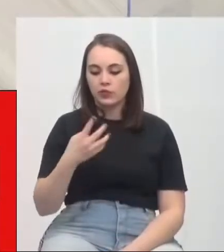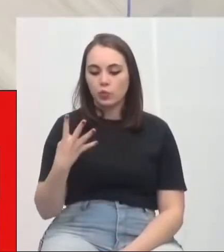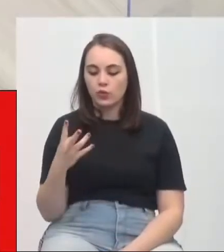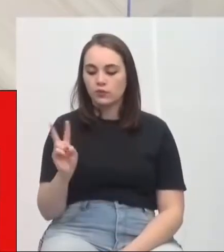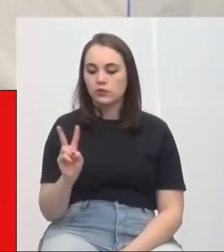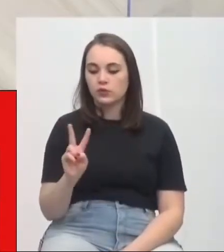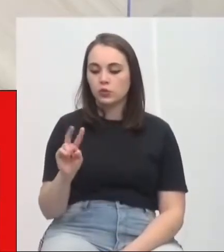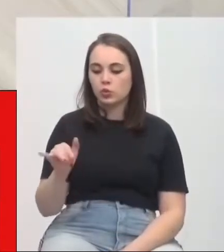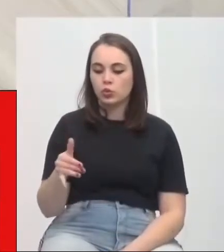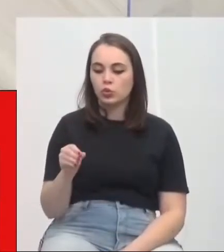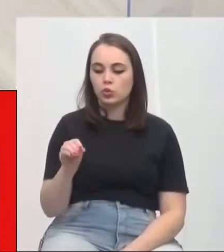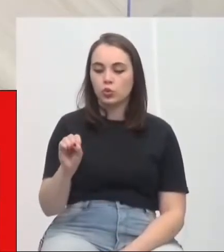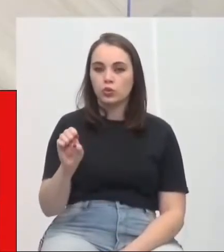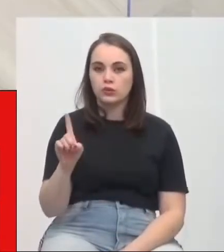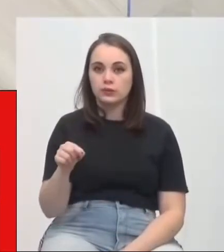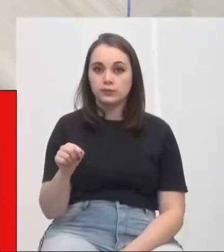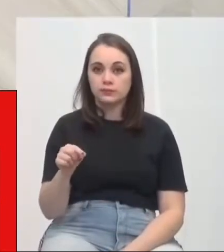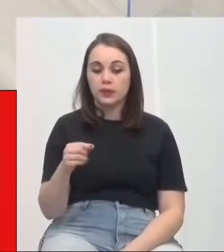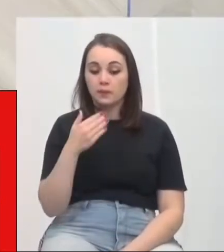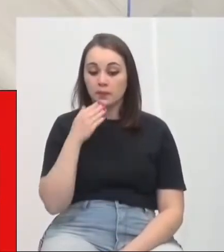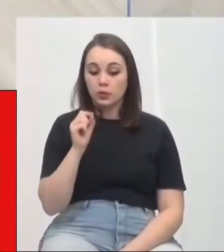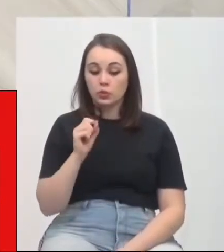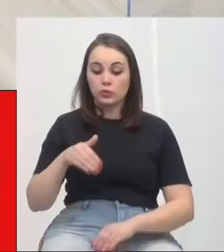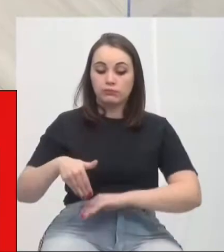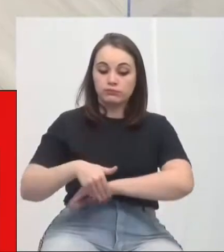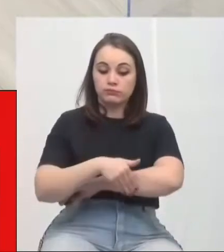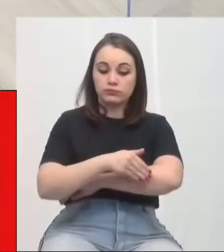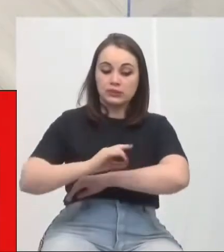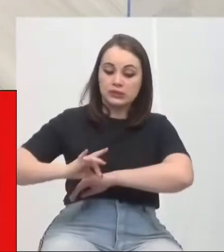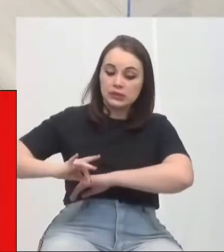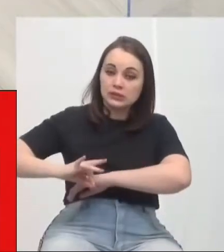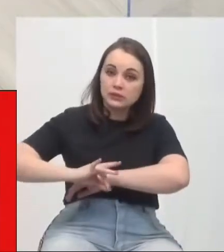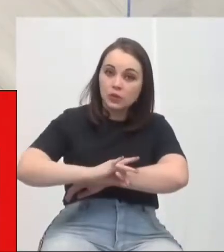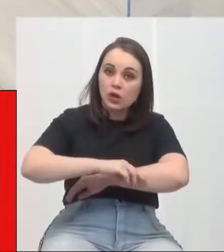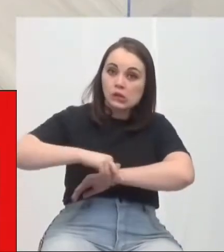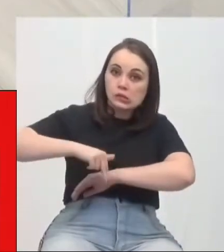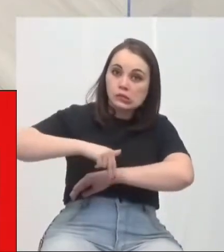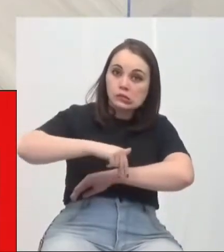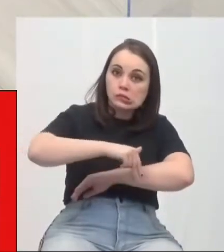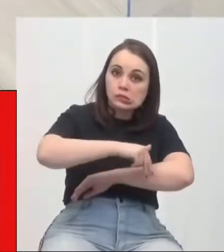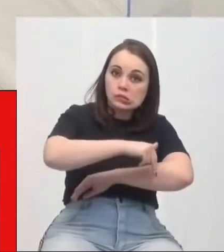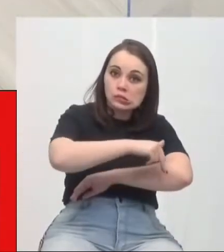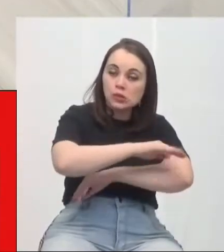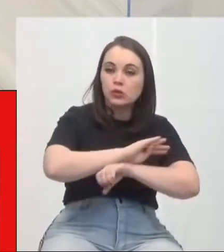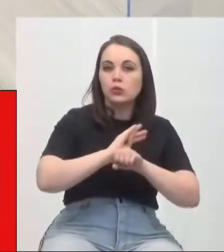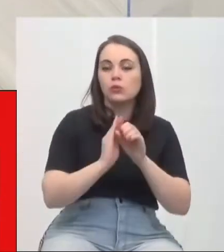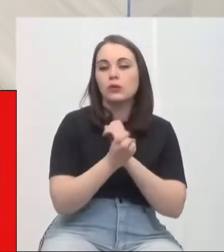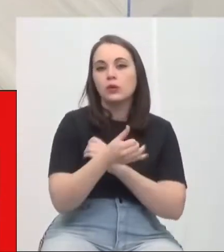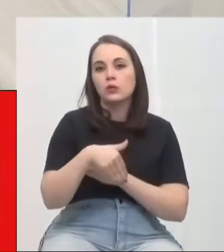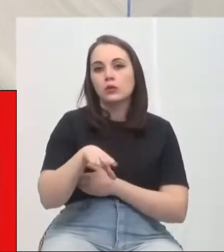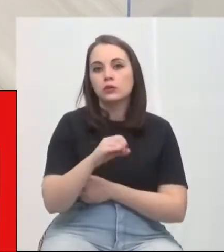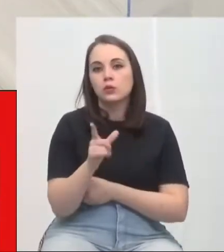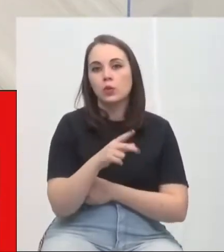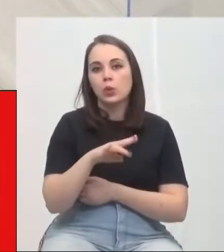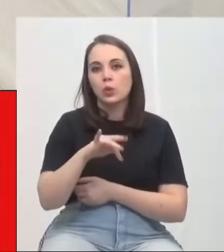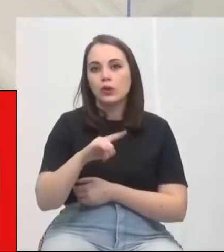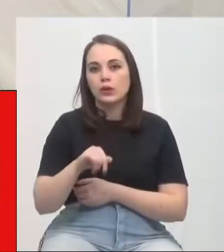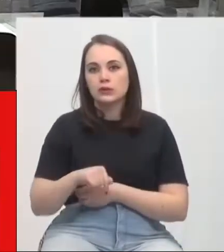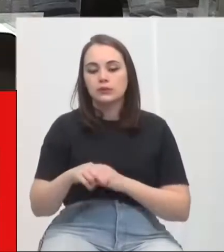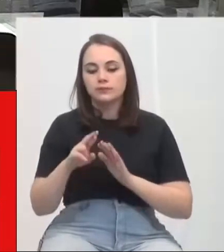autoria do vereador José Paulo Ferrarese, asfaltar pista de caminhada no entorno do campo do bairro São Luís, de fronte à Igreja Católica.